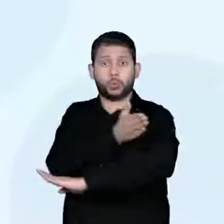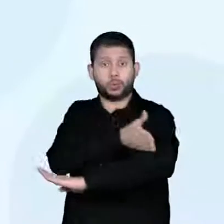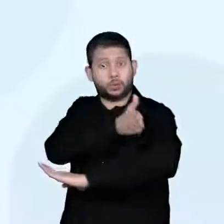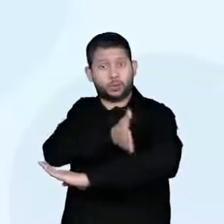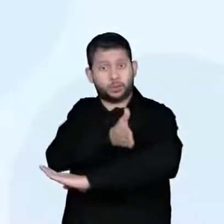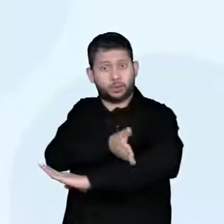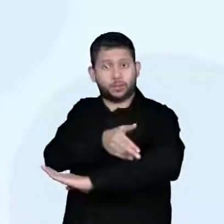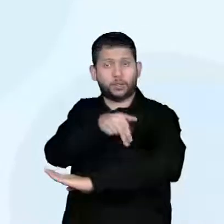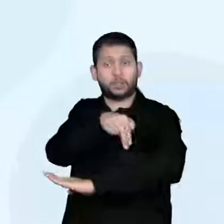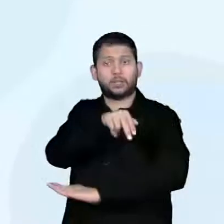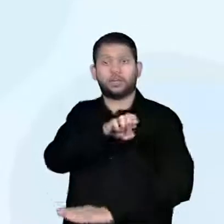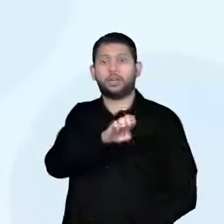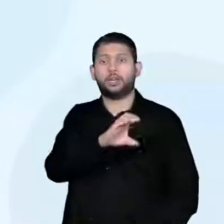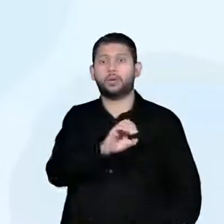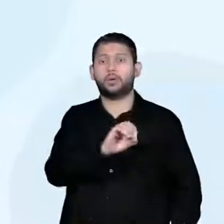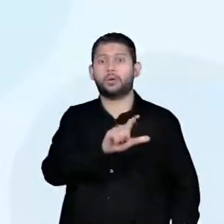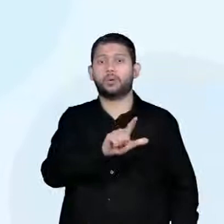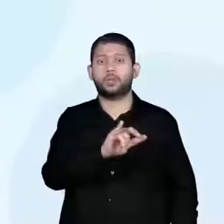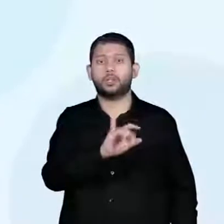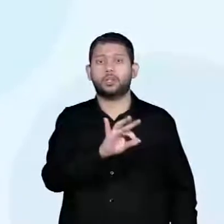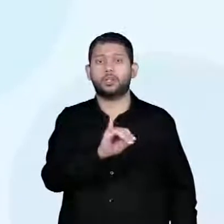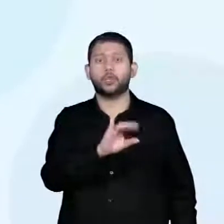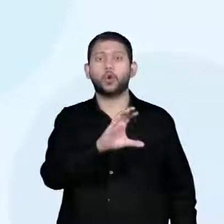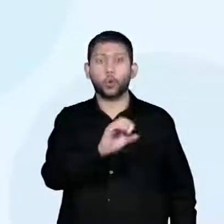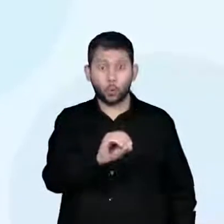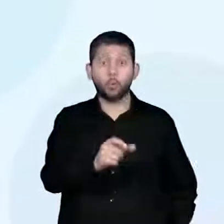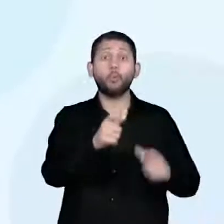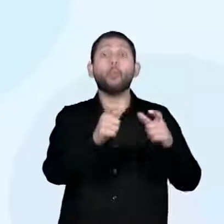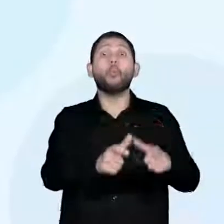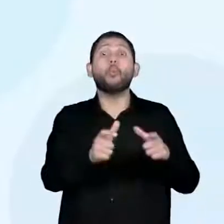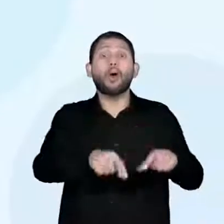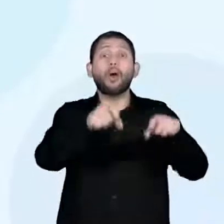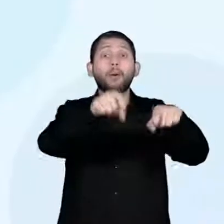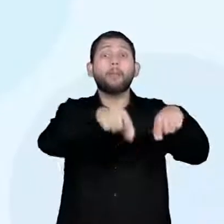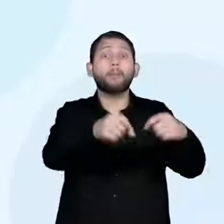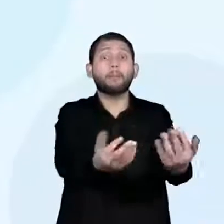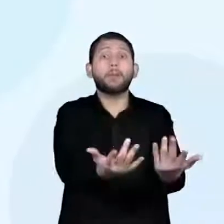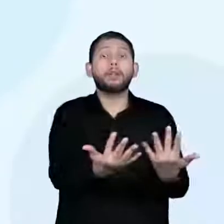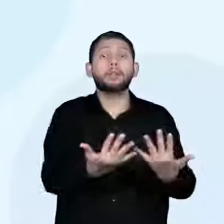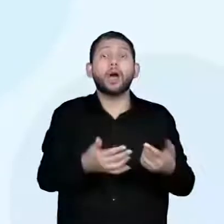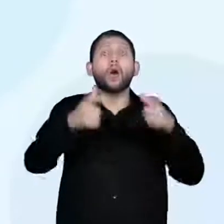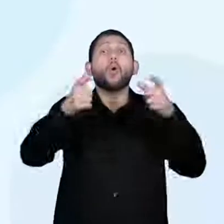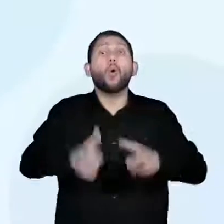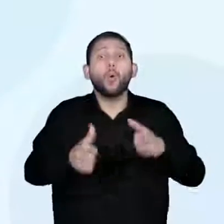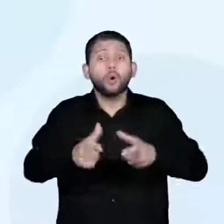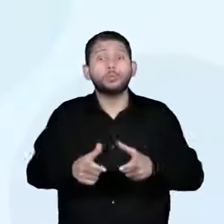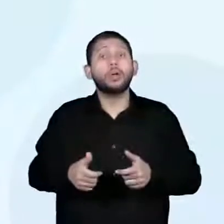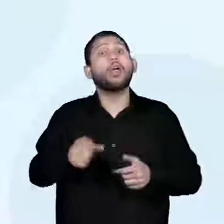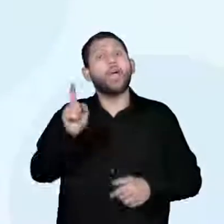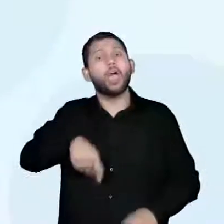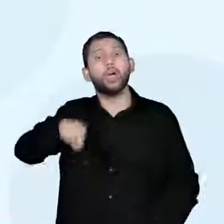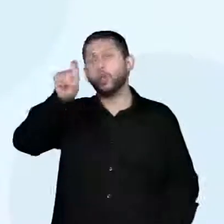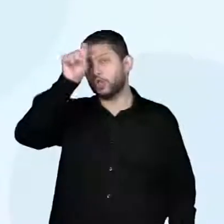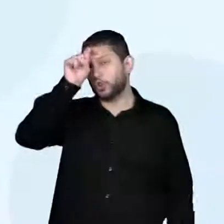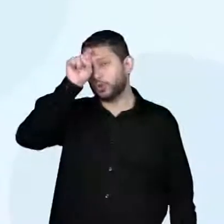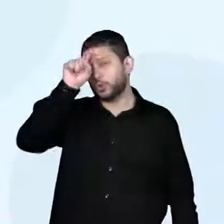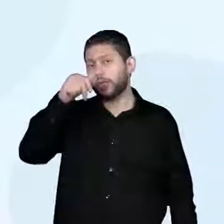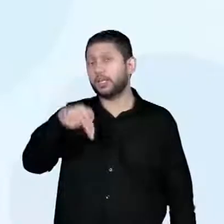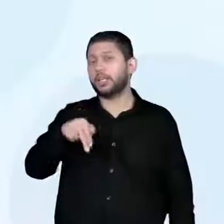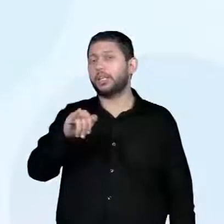as principais áreas agrícolas estavam localizadas nos vales do rio Nilo, lá no Egito,